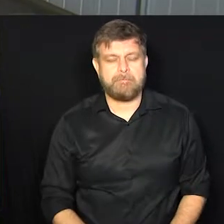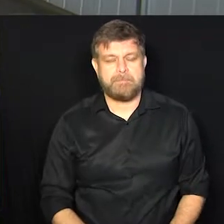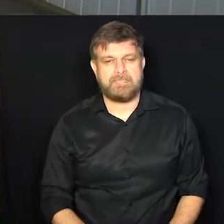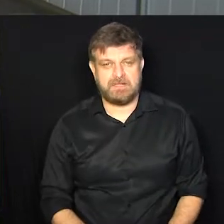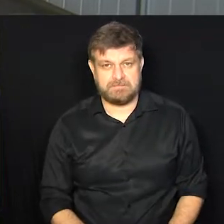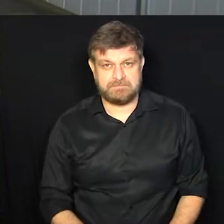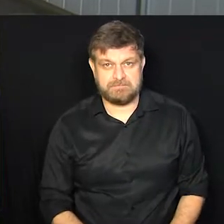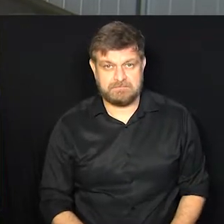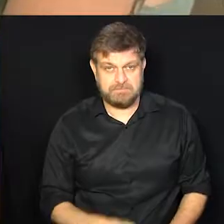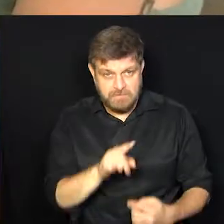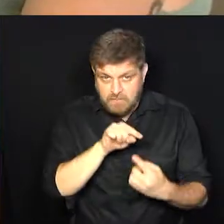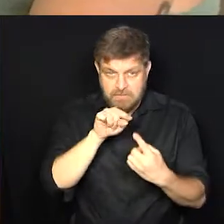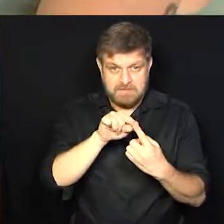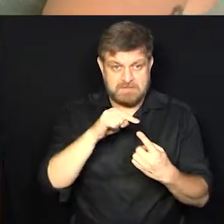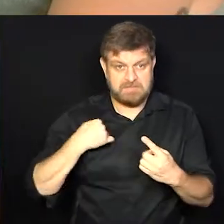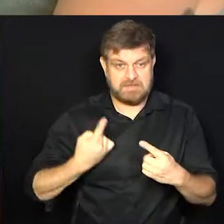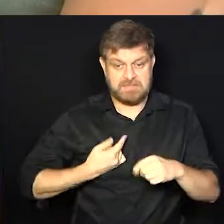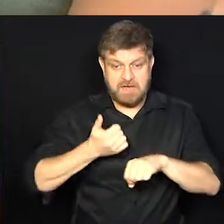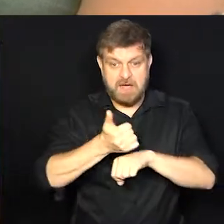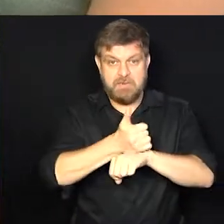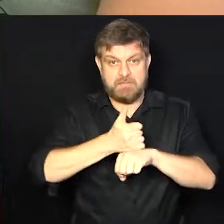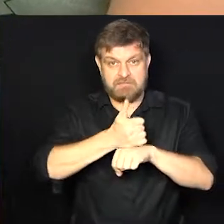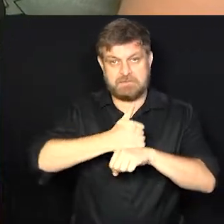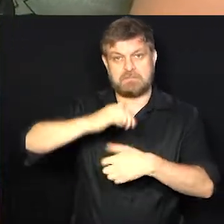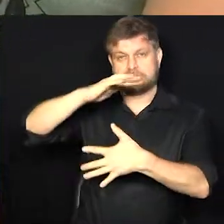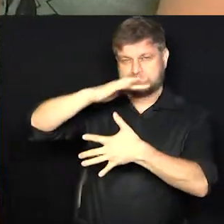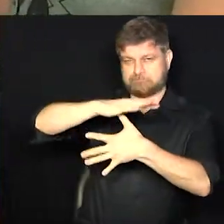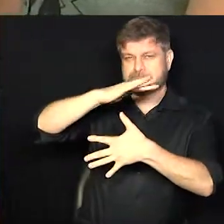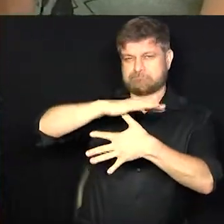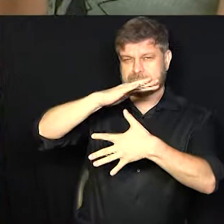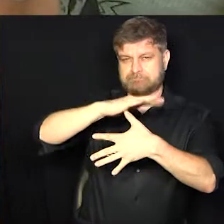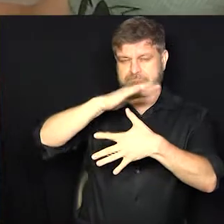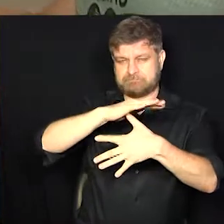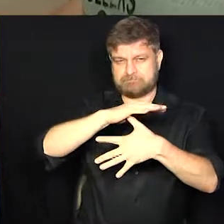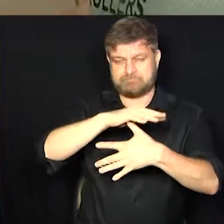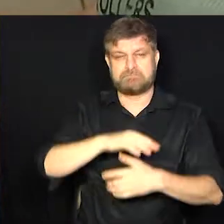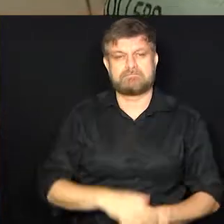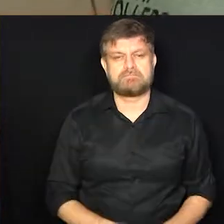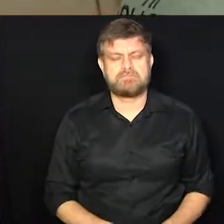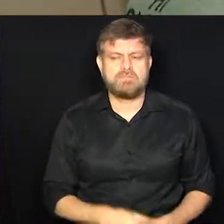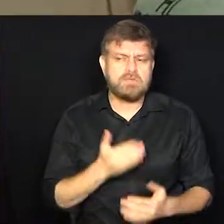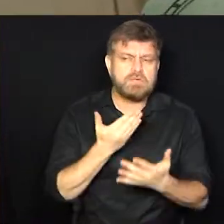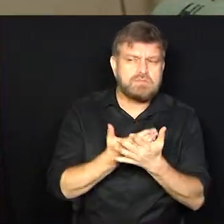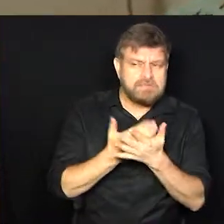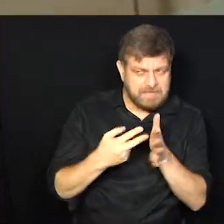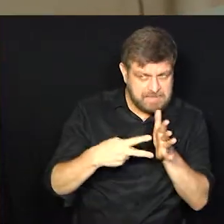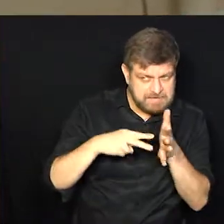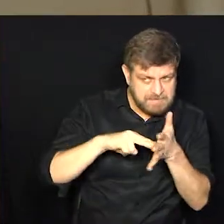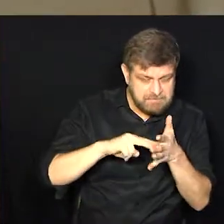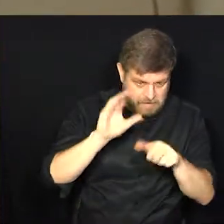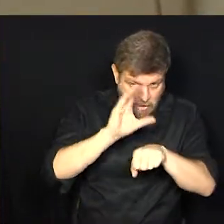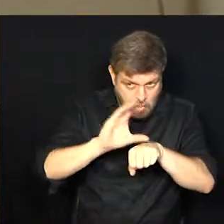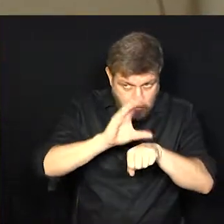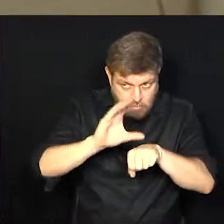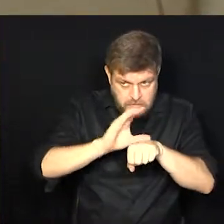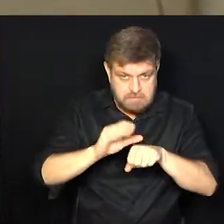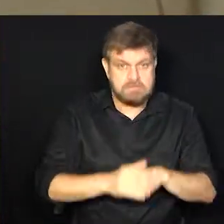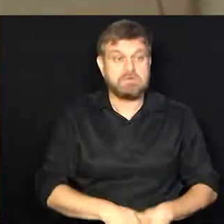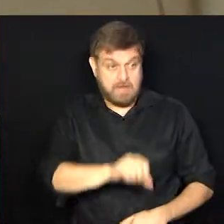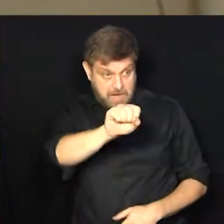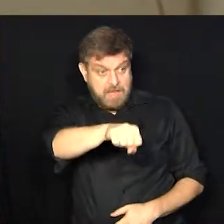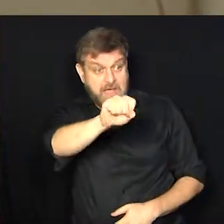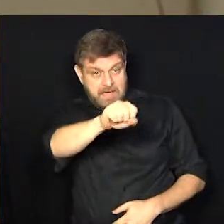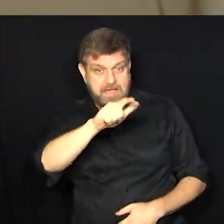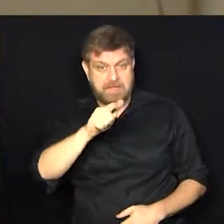Estudar para que a gente possa ser uma boa profissional, né? No ramo. Estudar, o você disse, é fazer cursos. Fazer